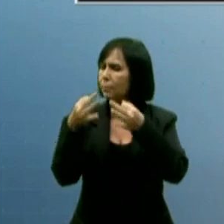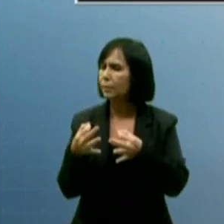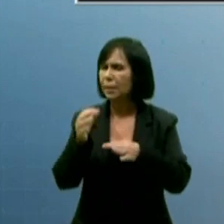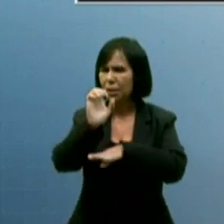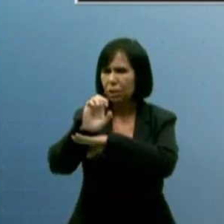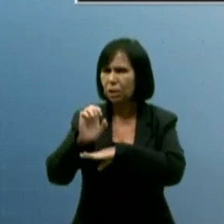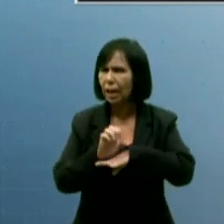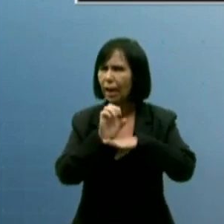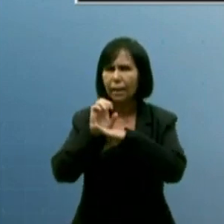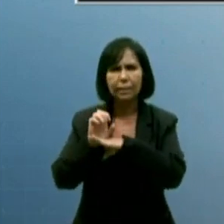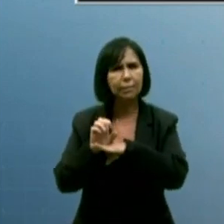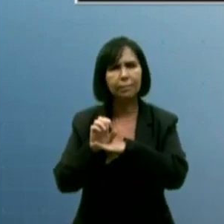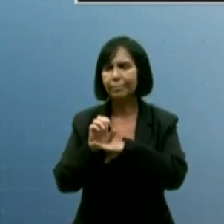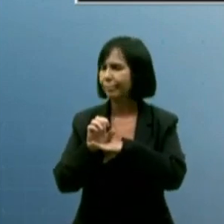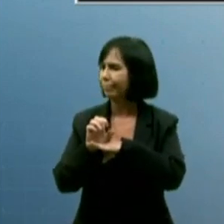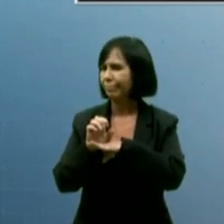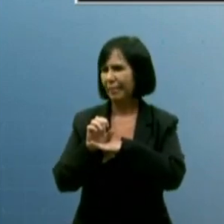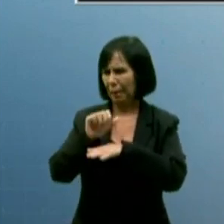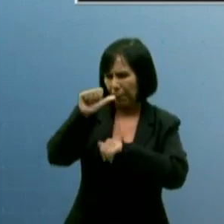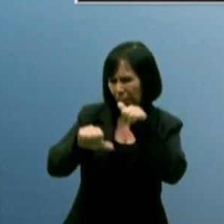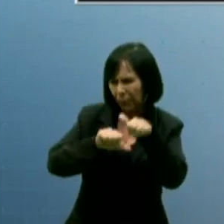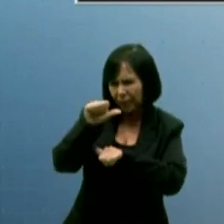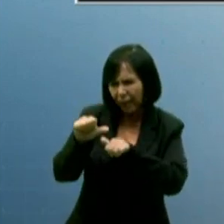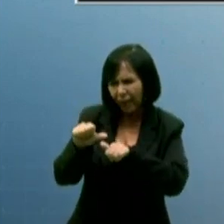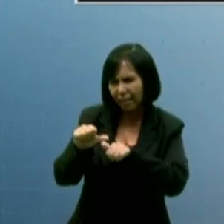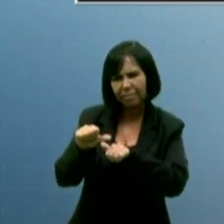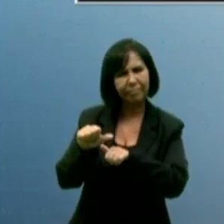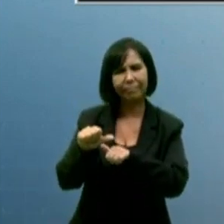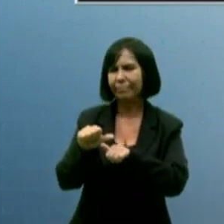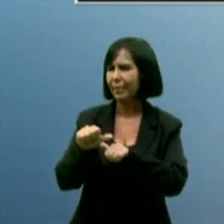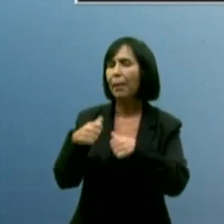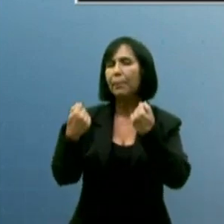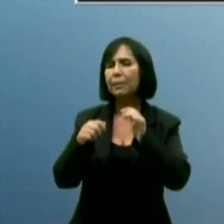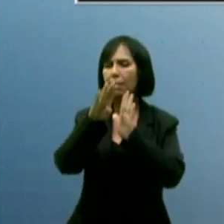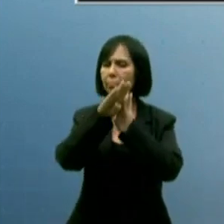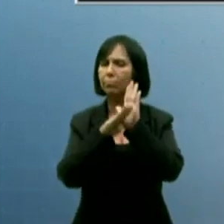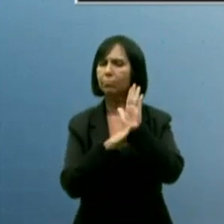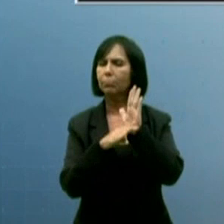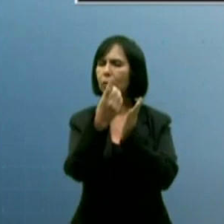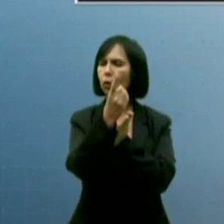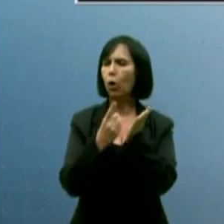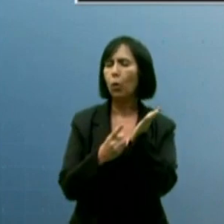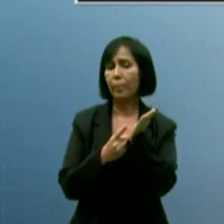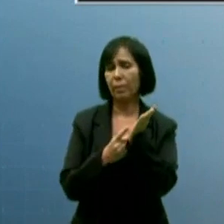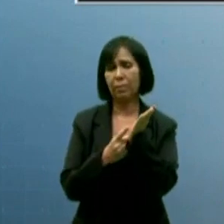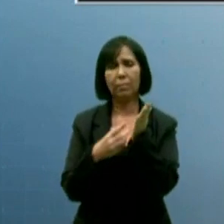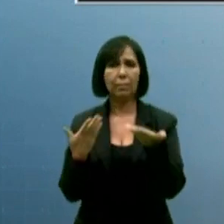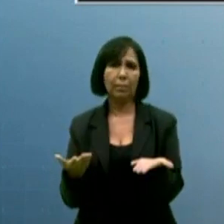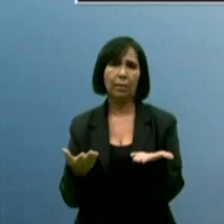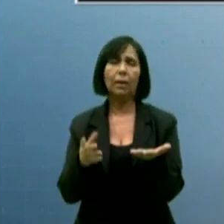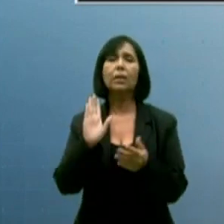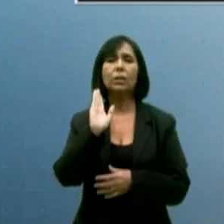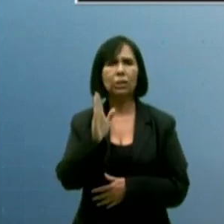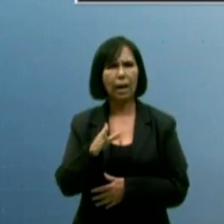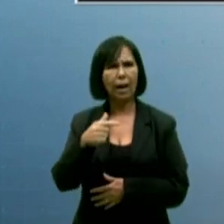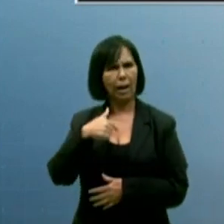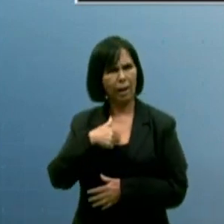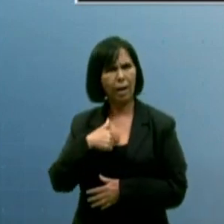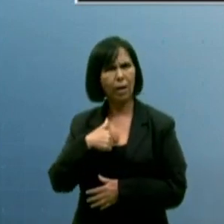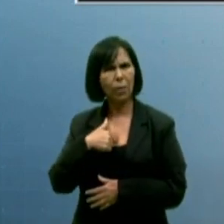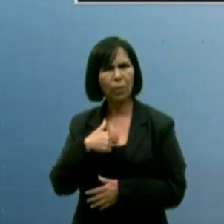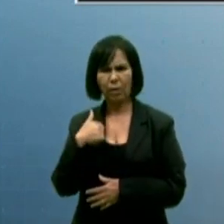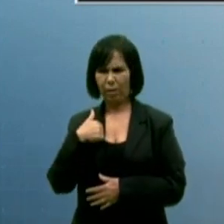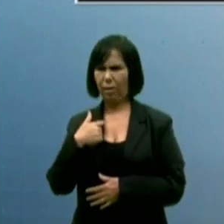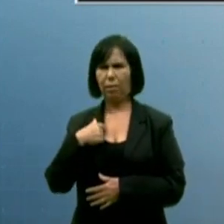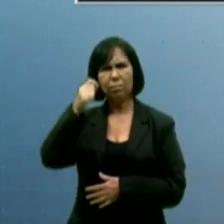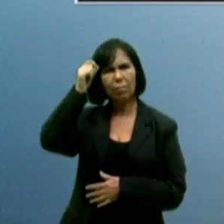suspensão, porque não pode fazer, porque não tem a regulamentação. É o primeiro caso. O fundo, nós acabamos com o fundo, não fui eu que criei, mas